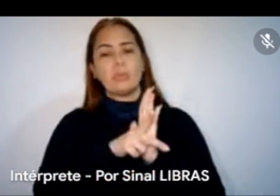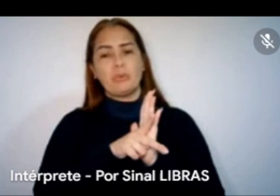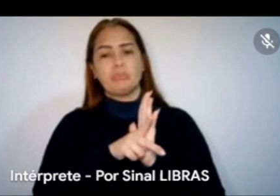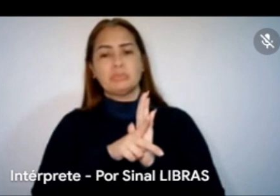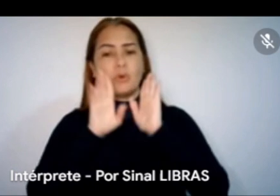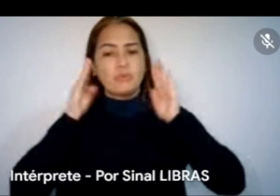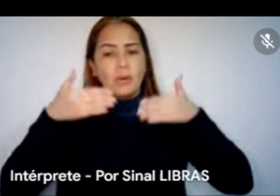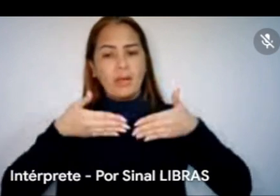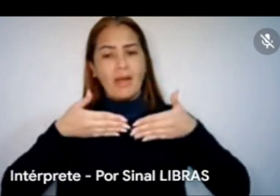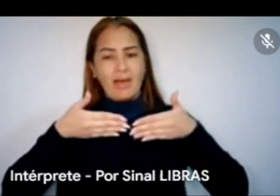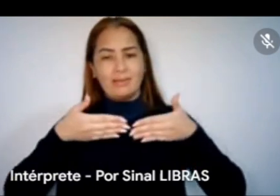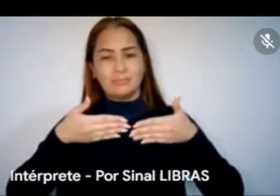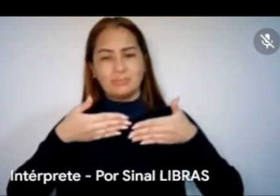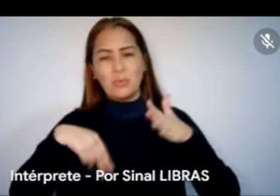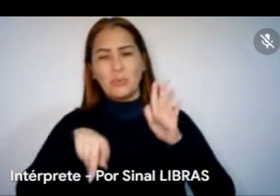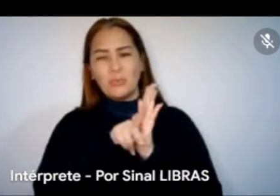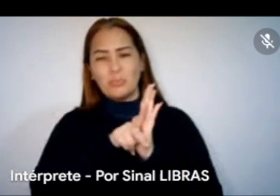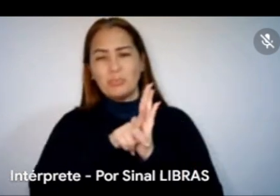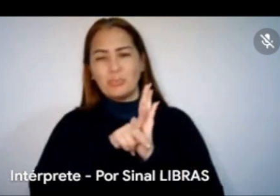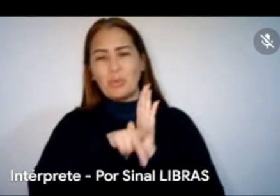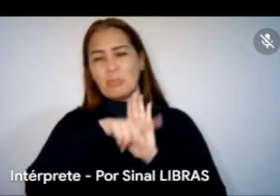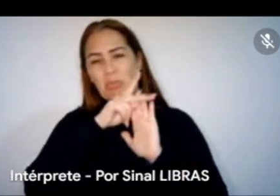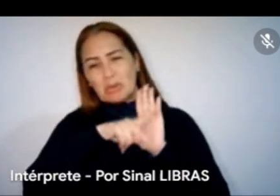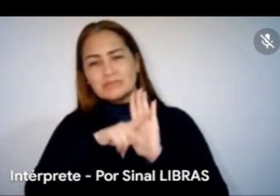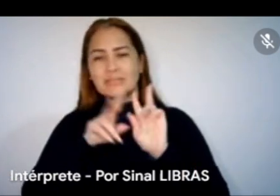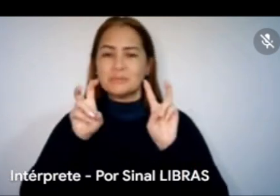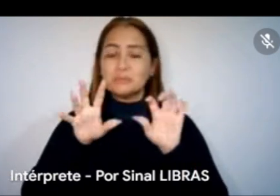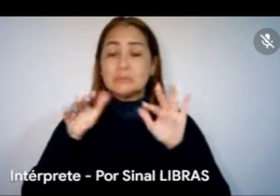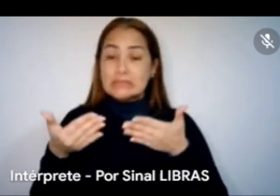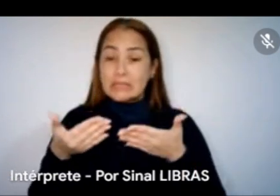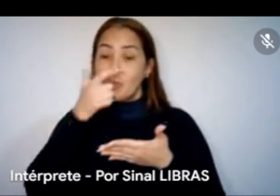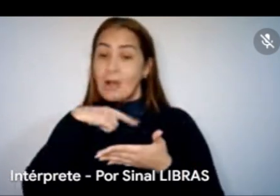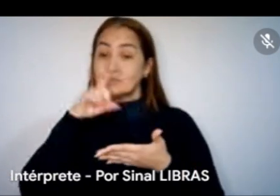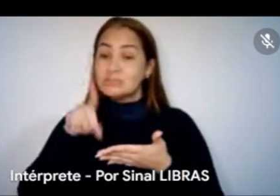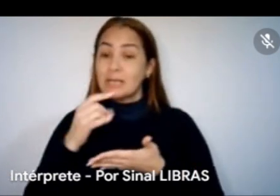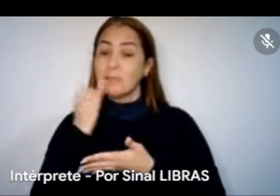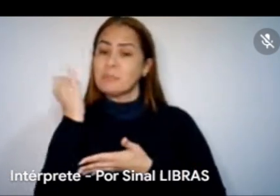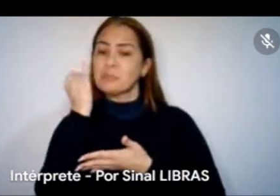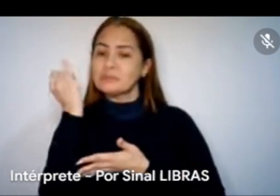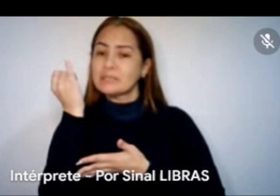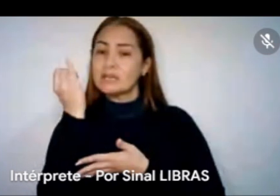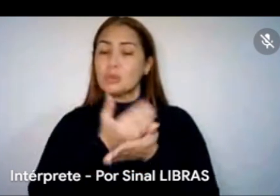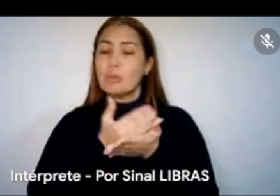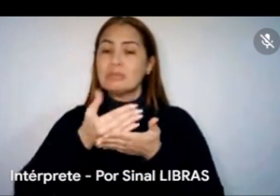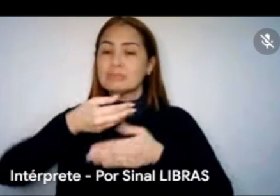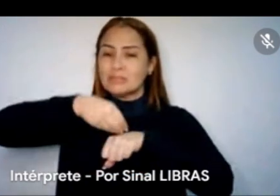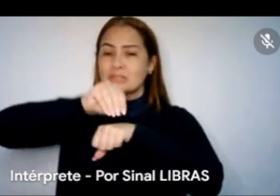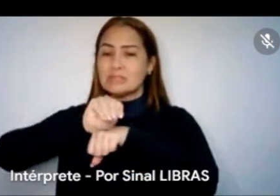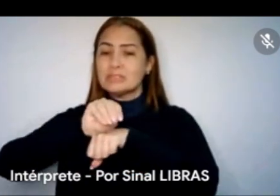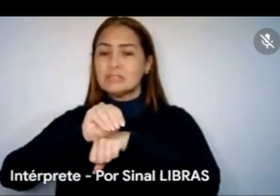a sua própria vivência. E aí, eu acho que seria interessante a gente sugerir a partir do que já foi feito, se algo já foi feito.